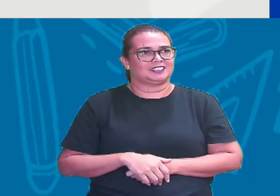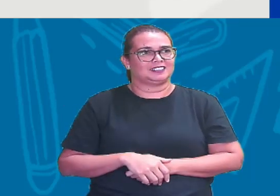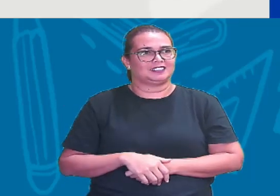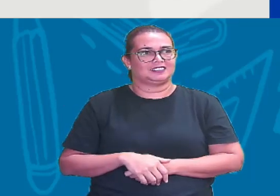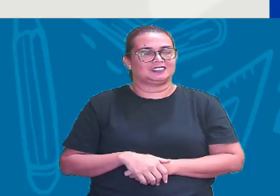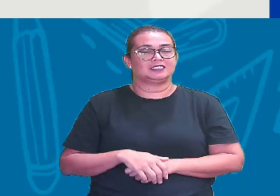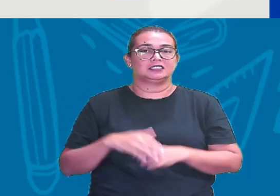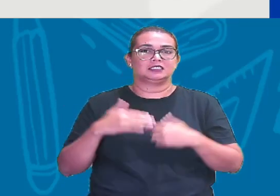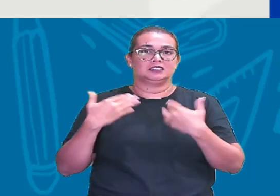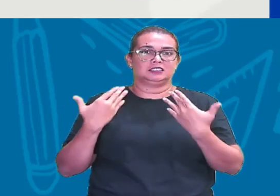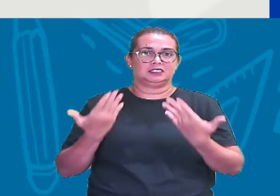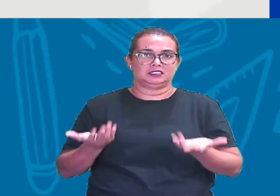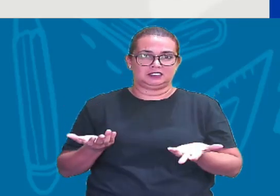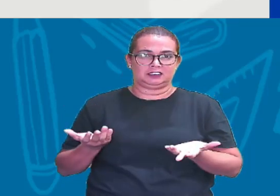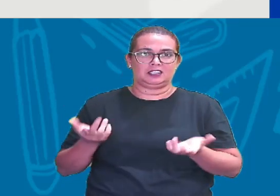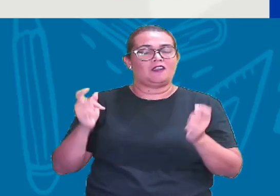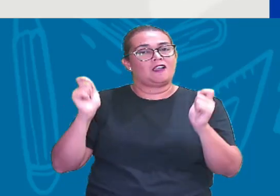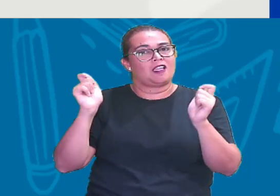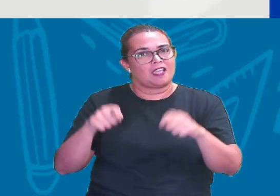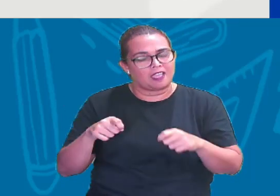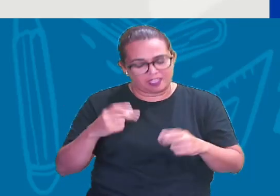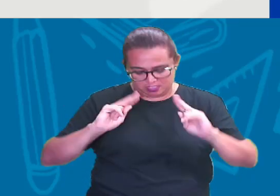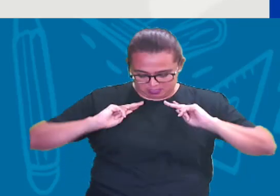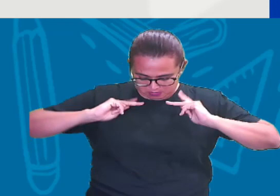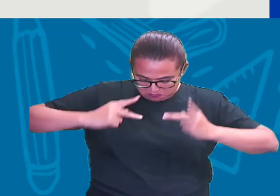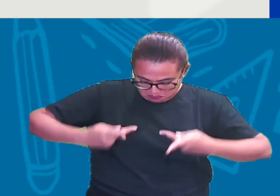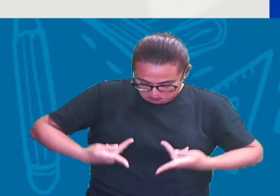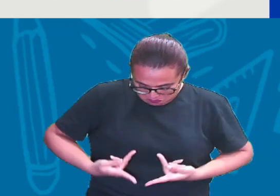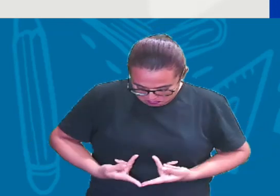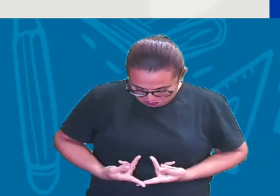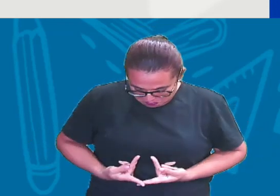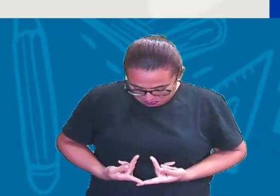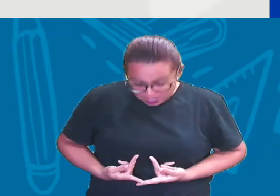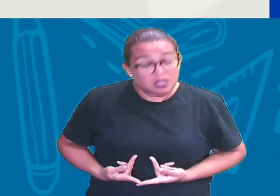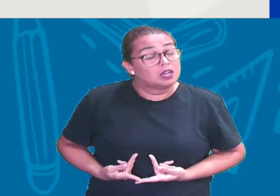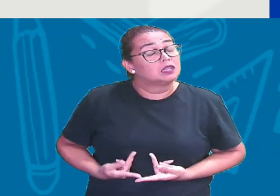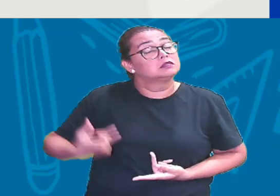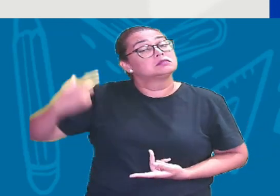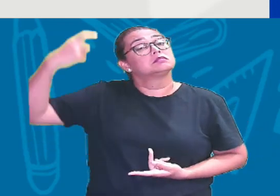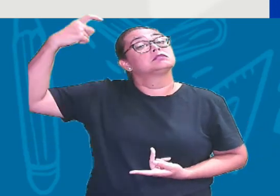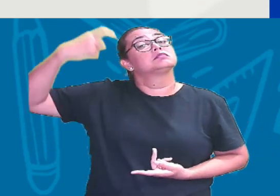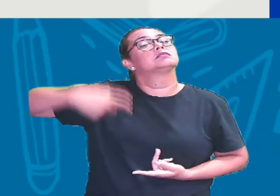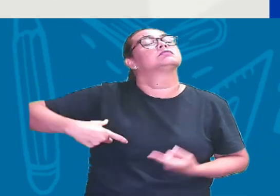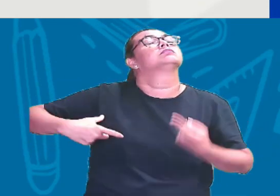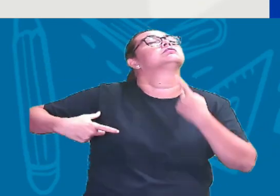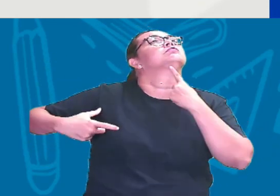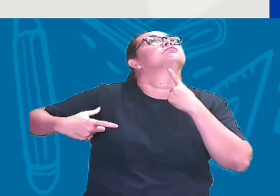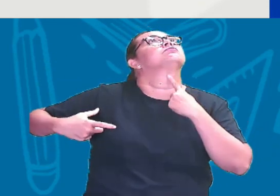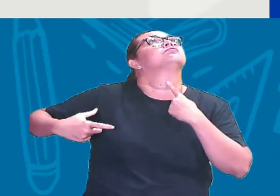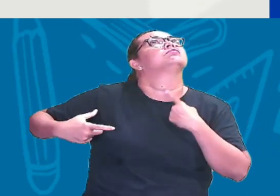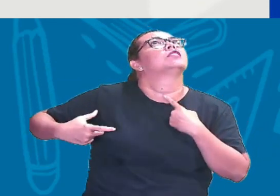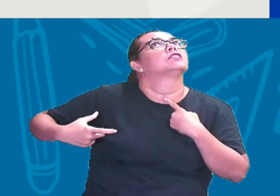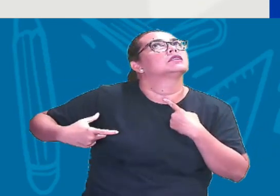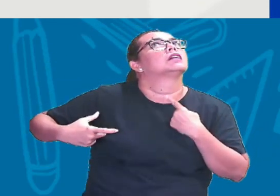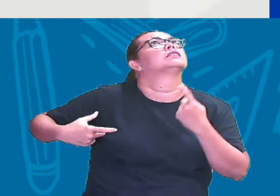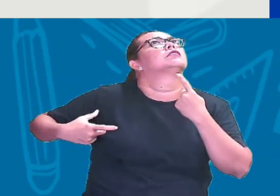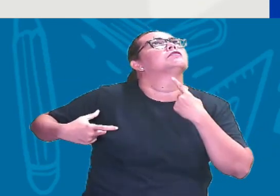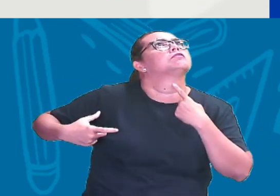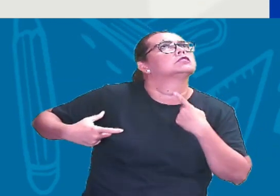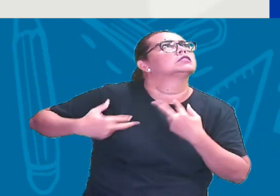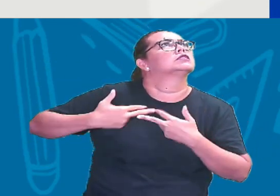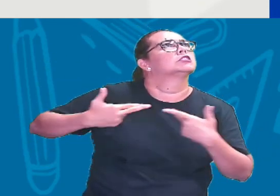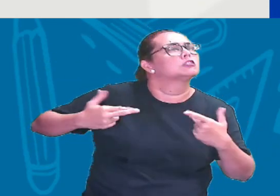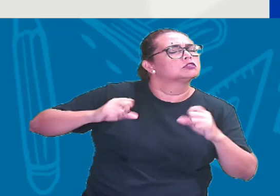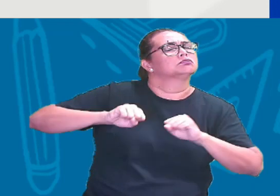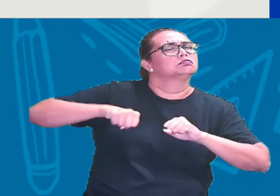Então é isso que faz do ser humano O que ele é? A sua vontade Então vamos